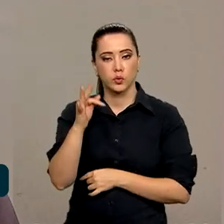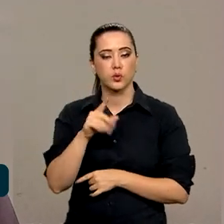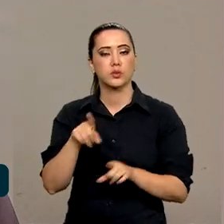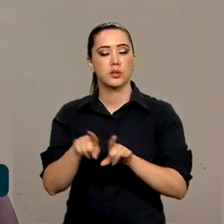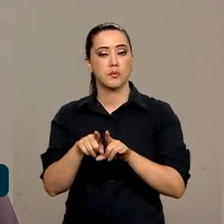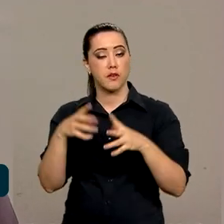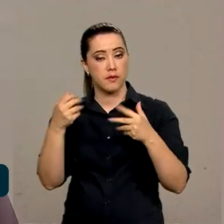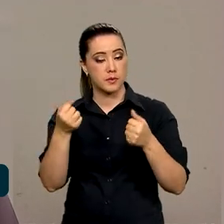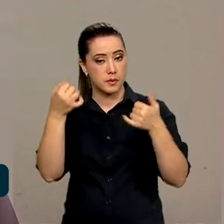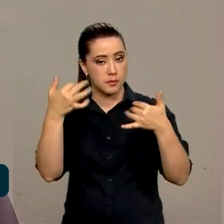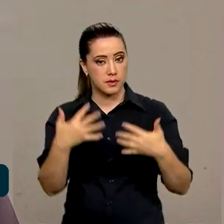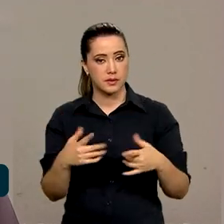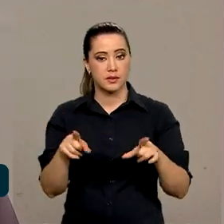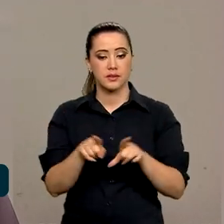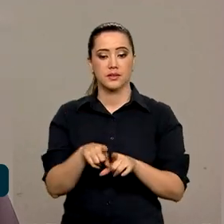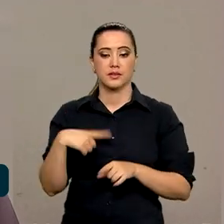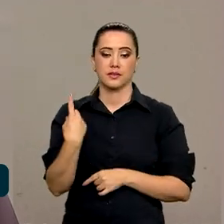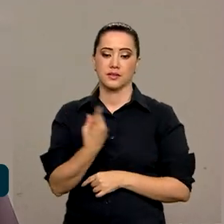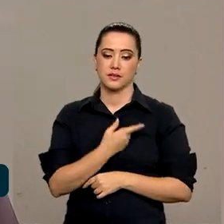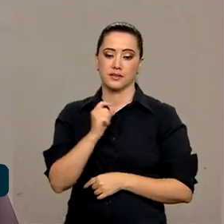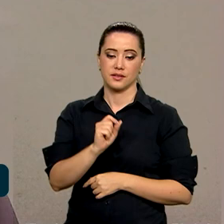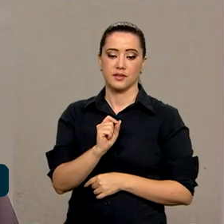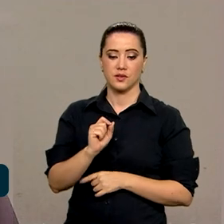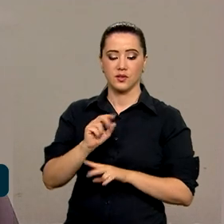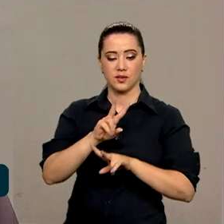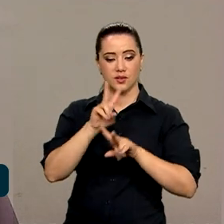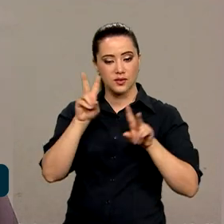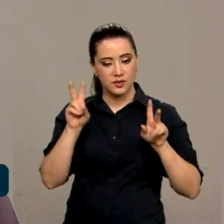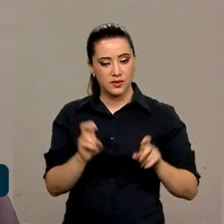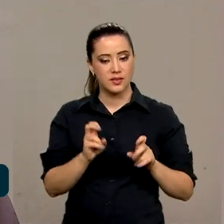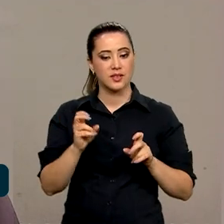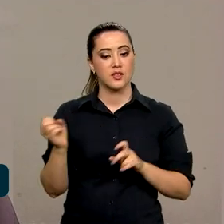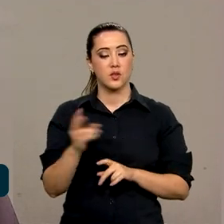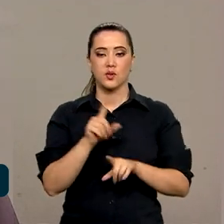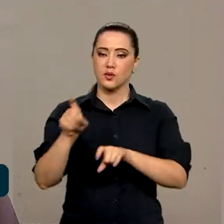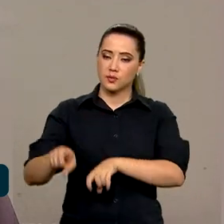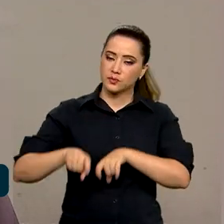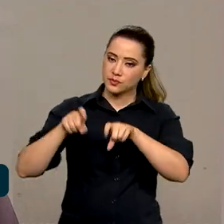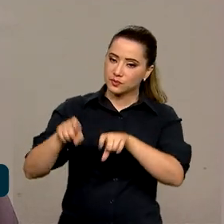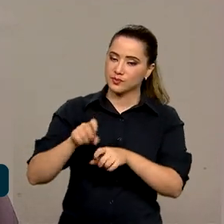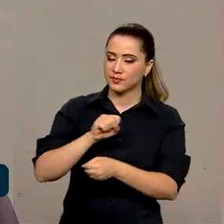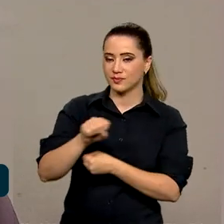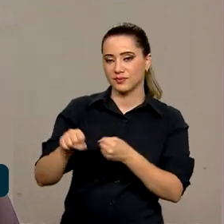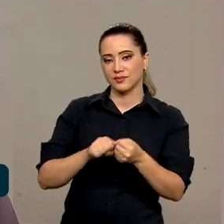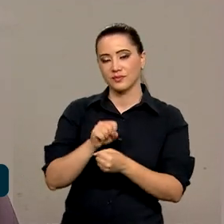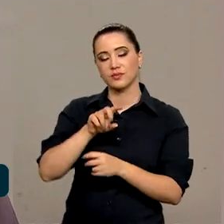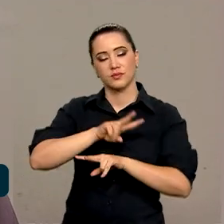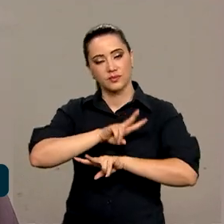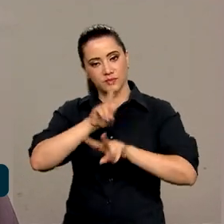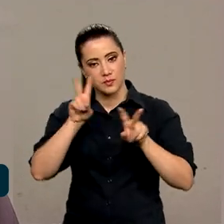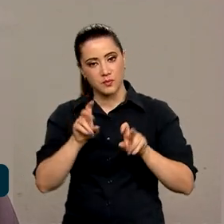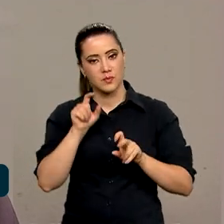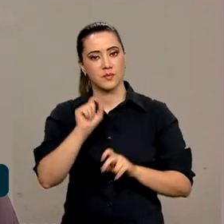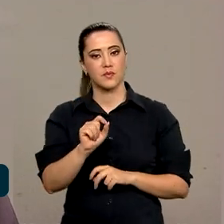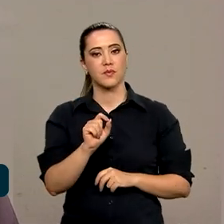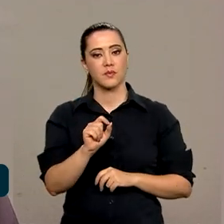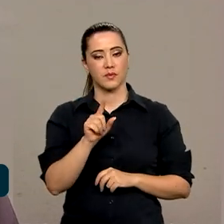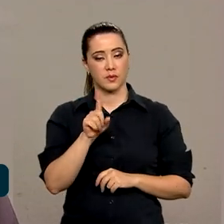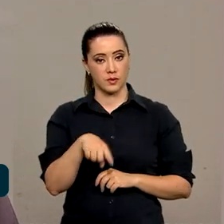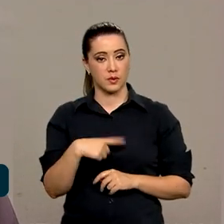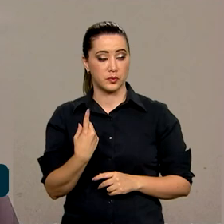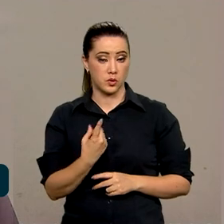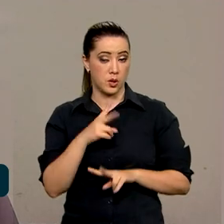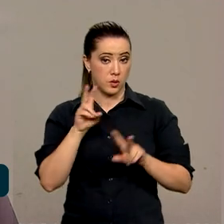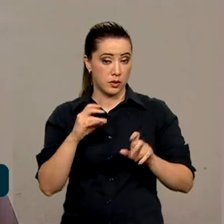falar, Silvia, começar nossa conversa aqui com a questão de uma nova agricultura sustentável, que é uma causa muito